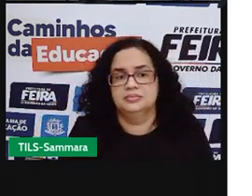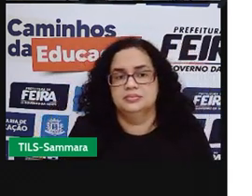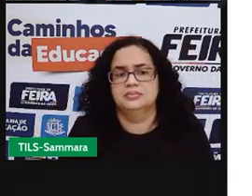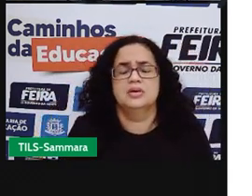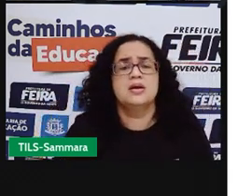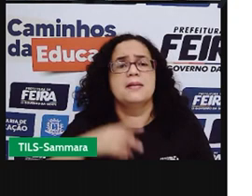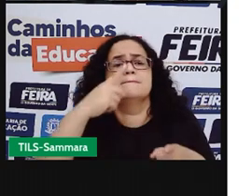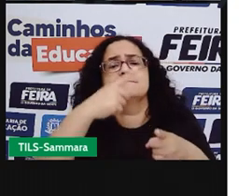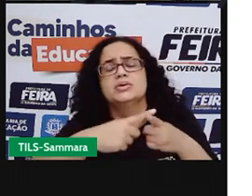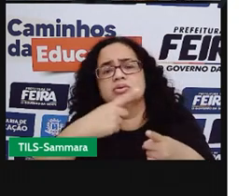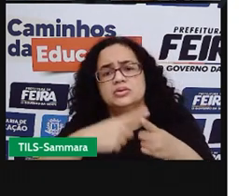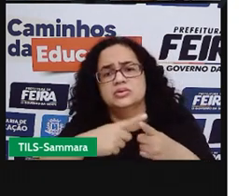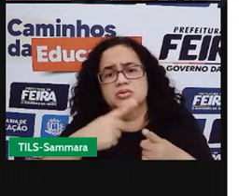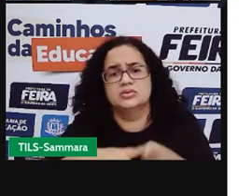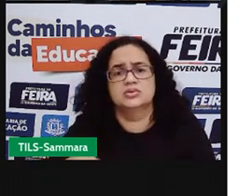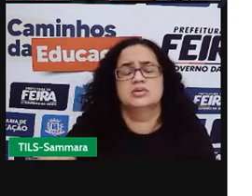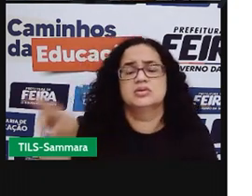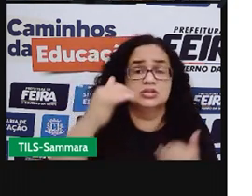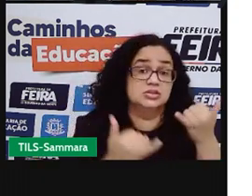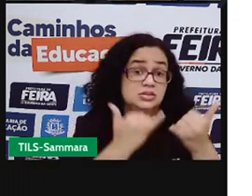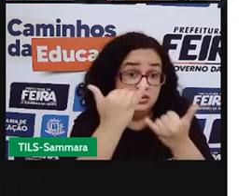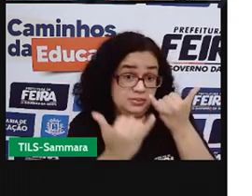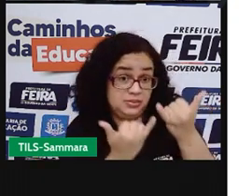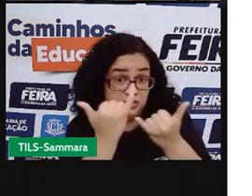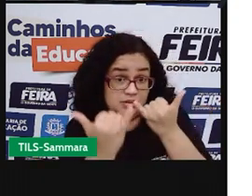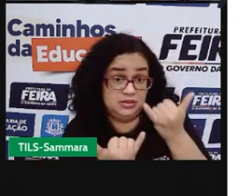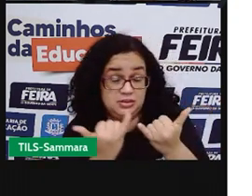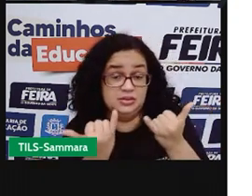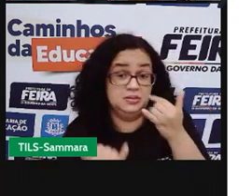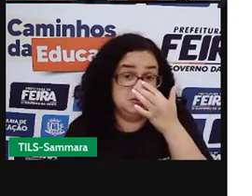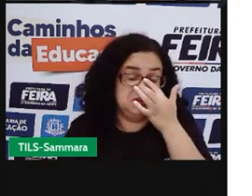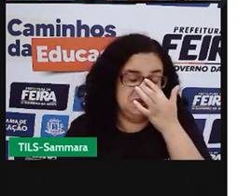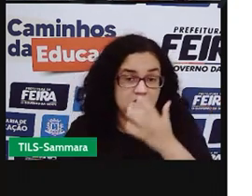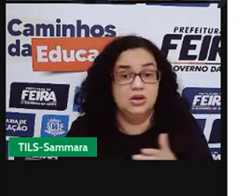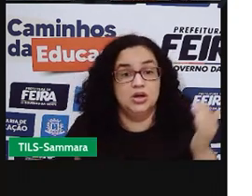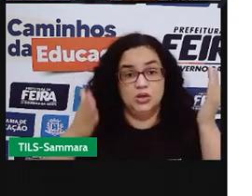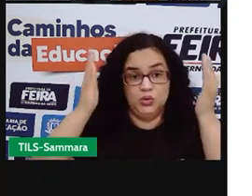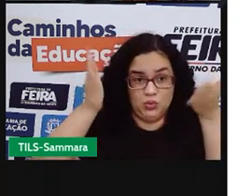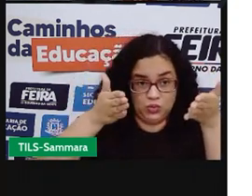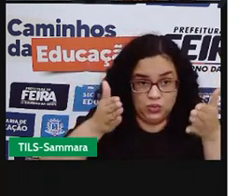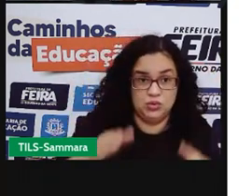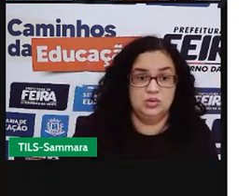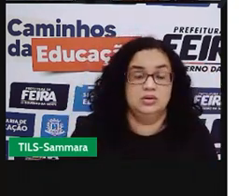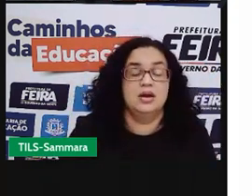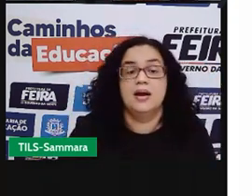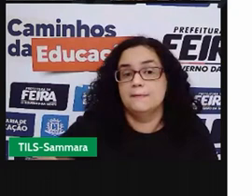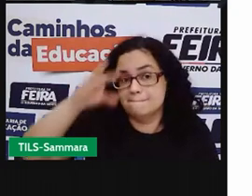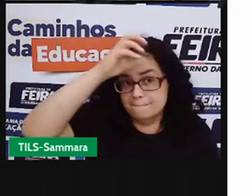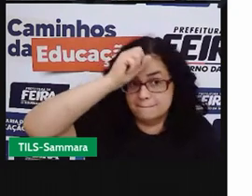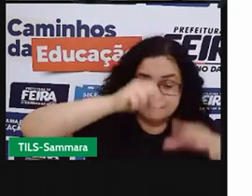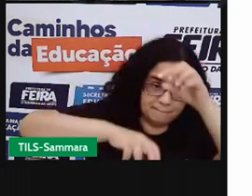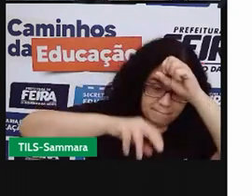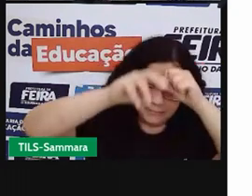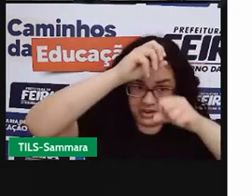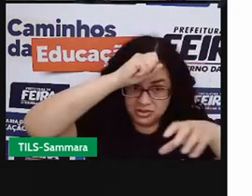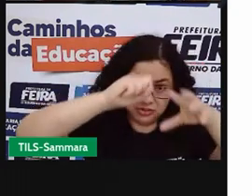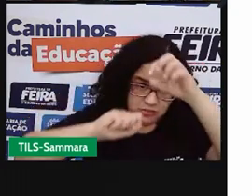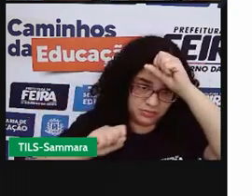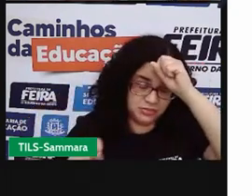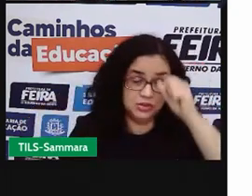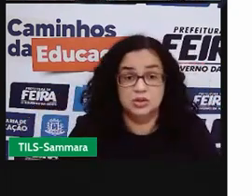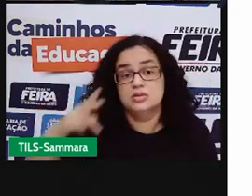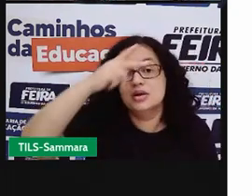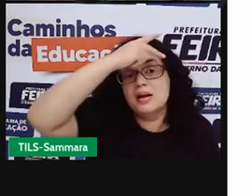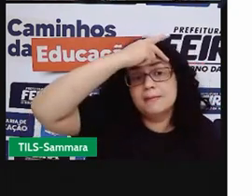Por quê? Esses brinquedos, nós brincamos hoje, mas nós aprendemos com